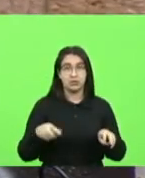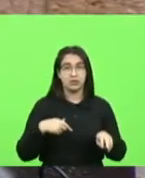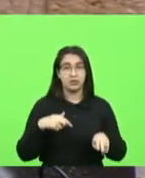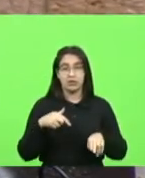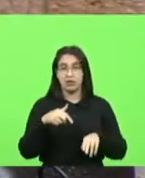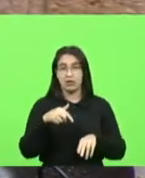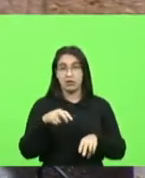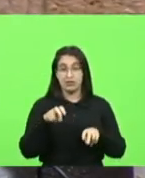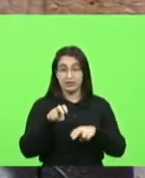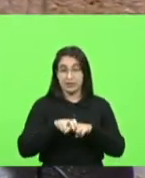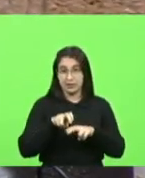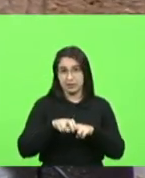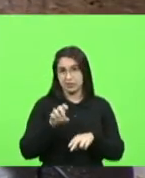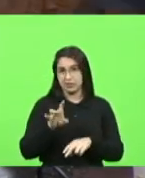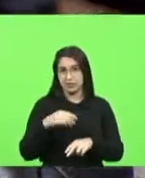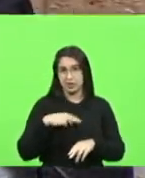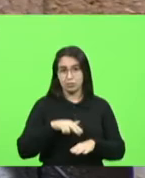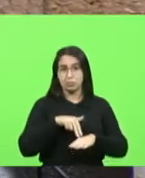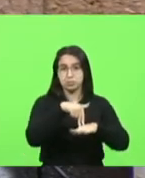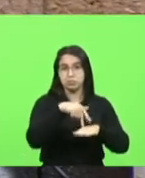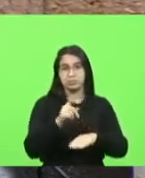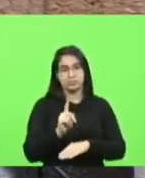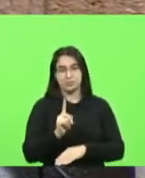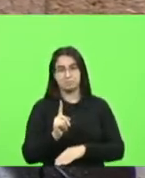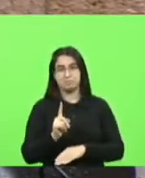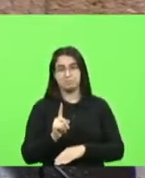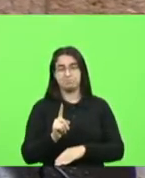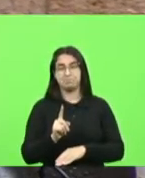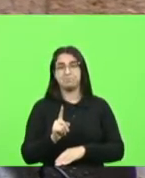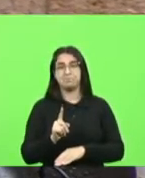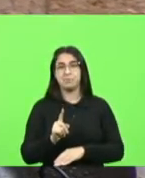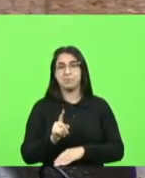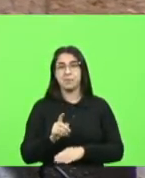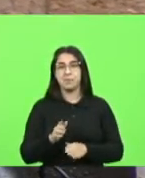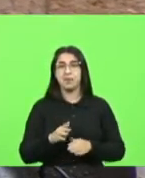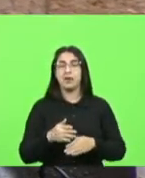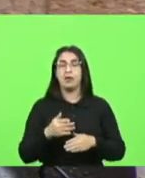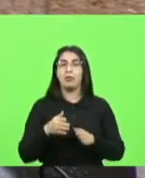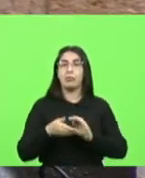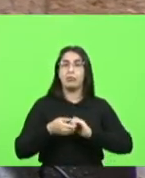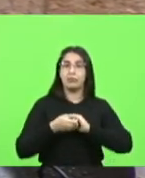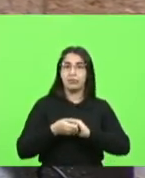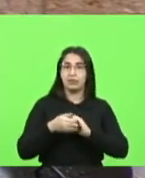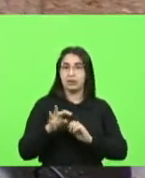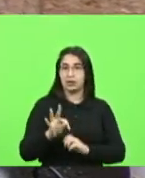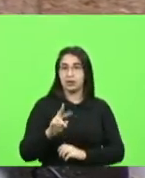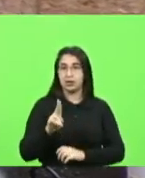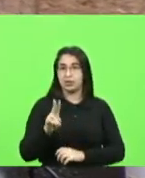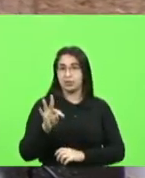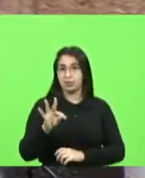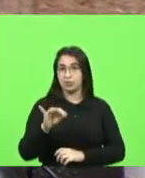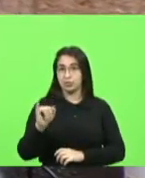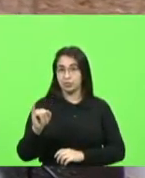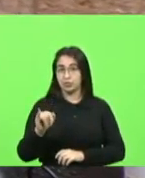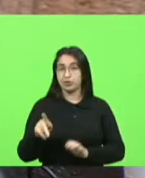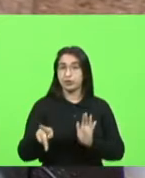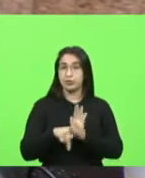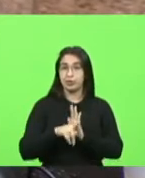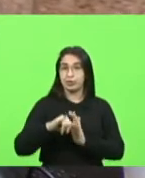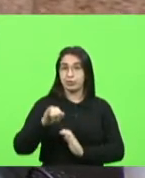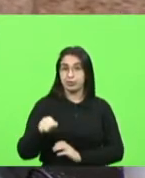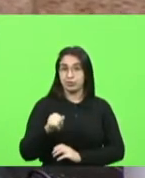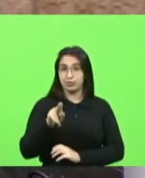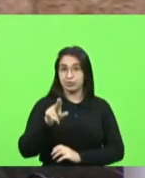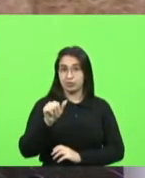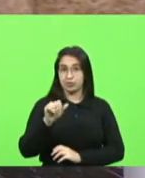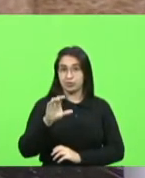gostaria de mencionar também a presença do vice-prefeito Tute de Joaçaba um grande amigo nosso que está aqui na Assembleia conversando com os deputados